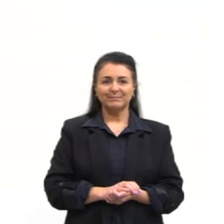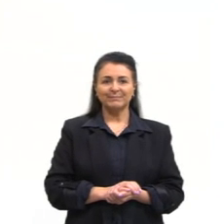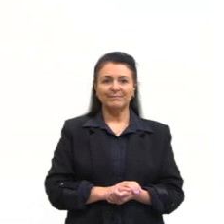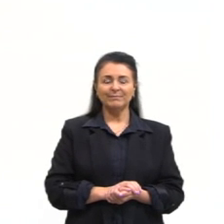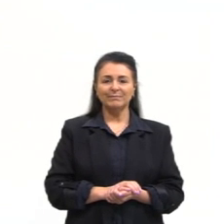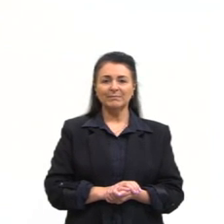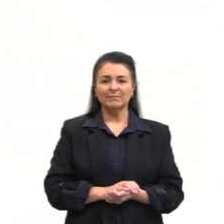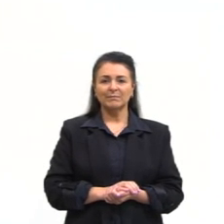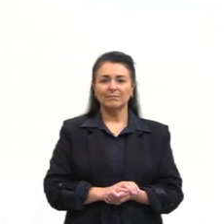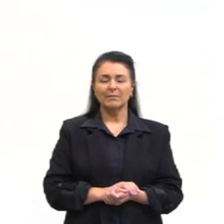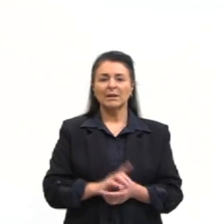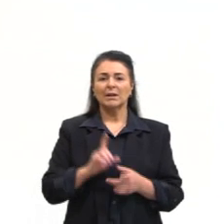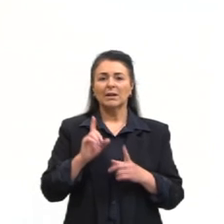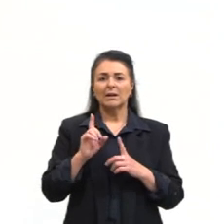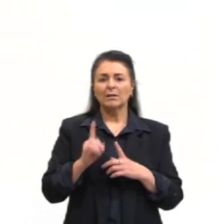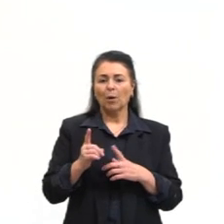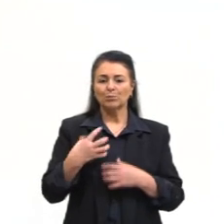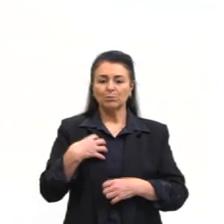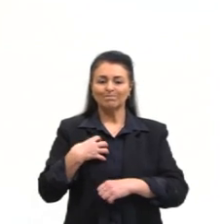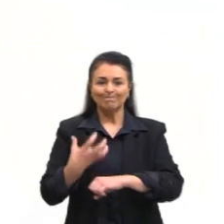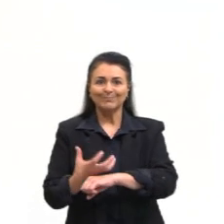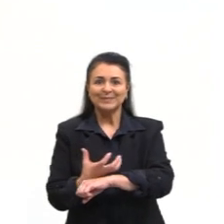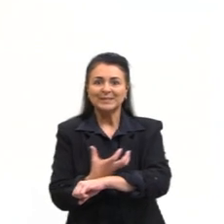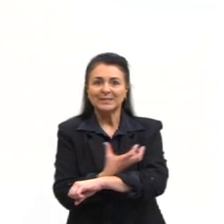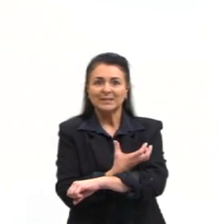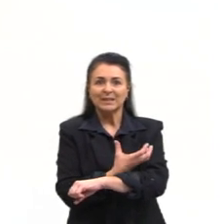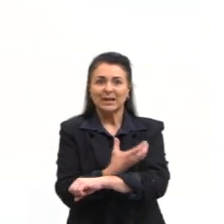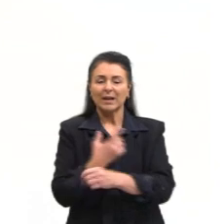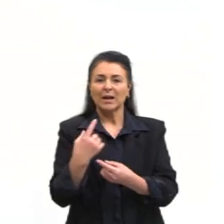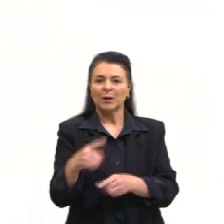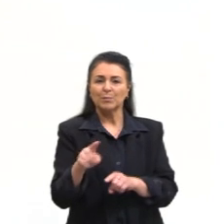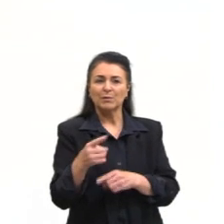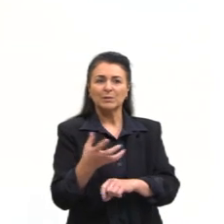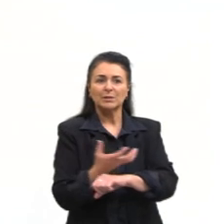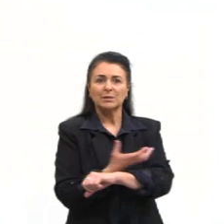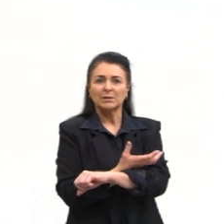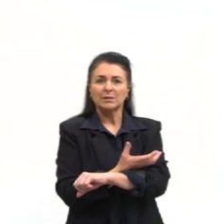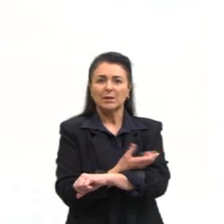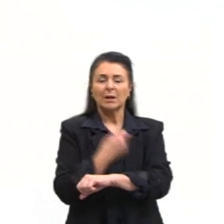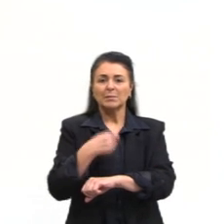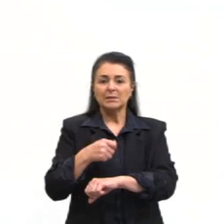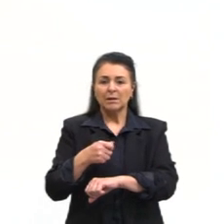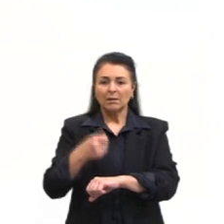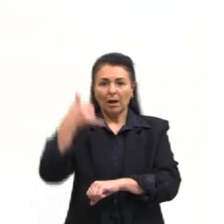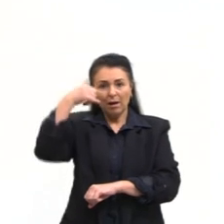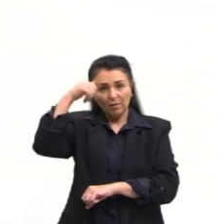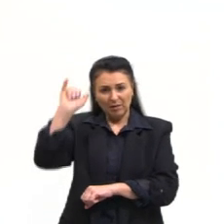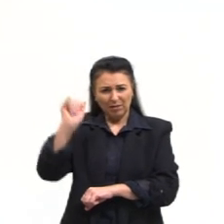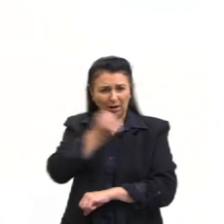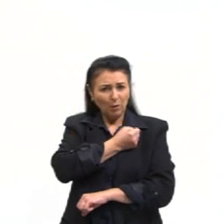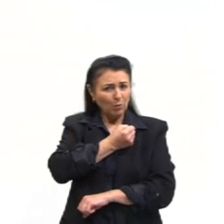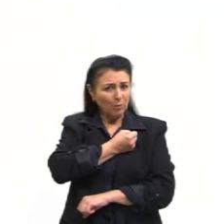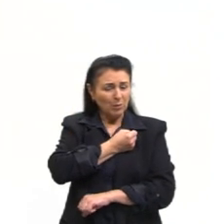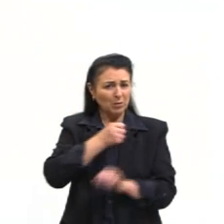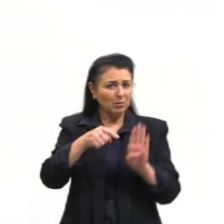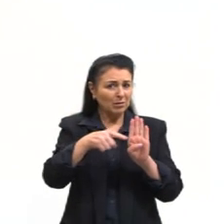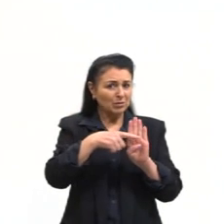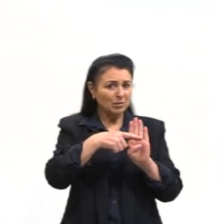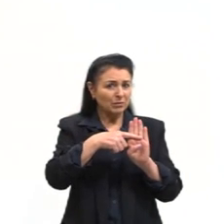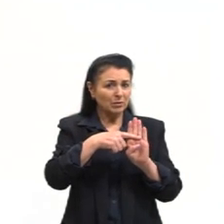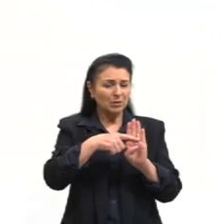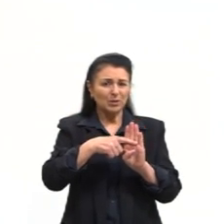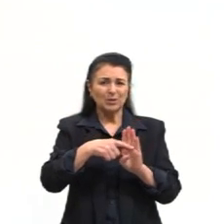Então, aqui, sobre a relação do estado emocional, a nossa provocação, se a gente deve ou não evitar os negativos. A frustração é um estado